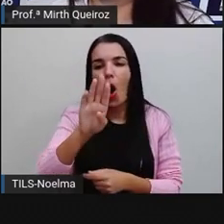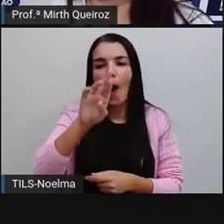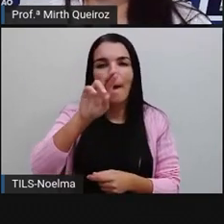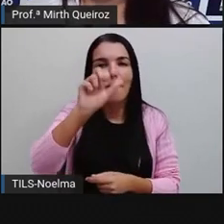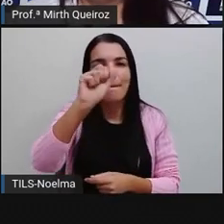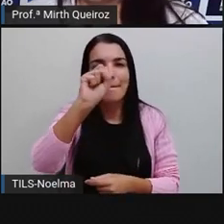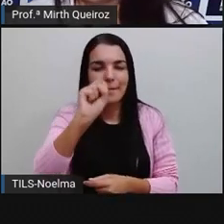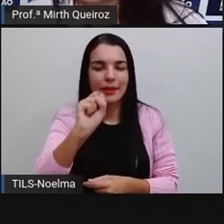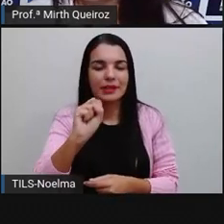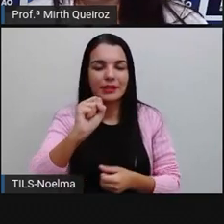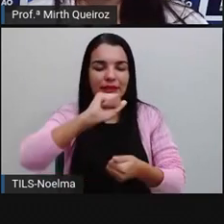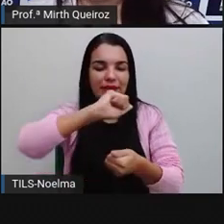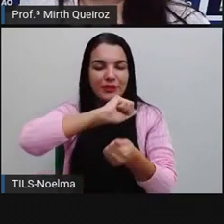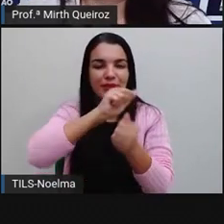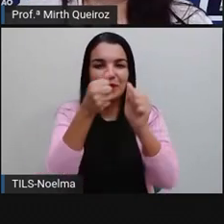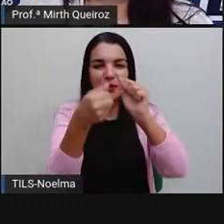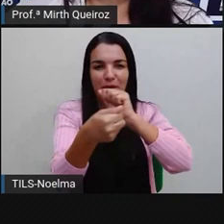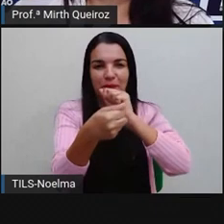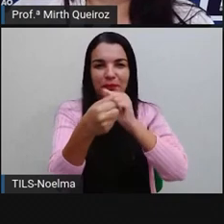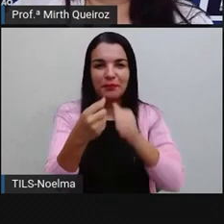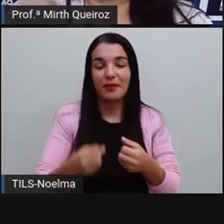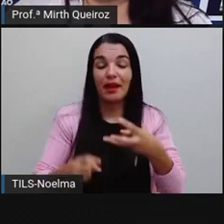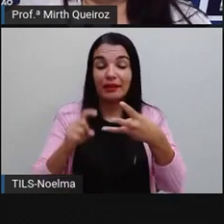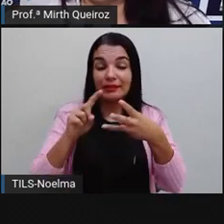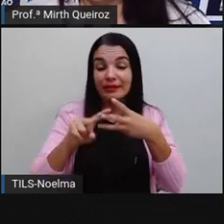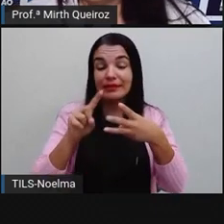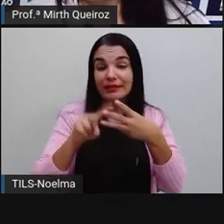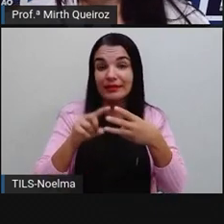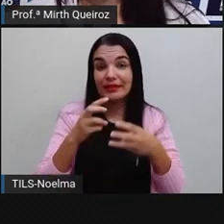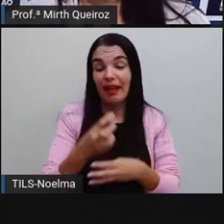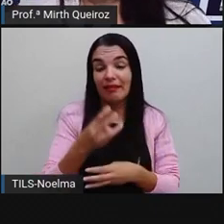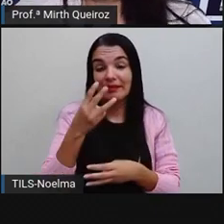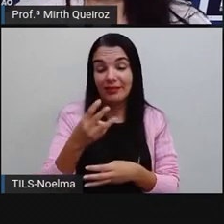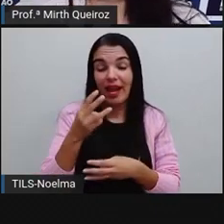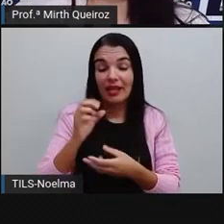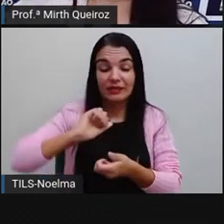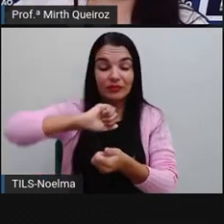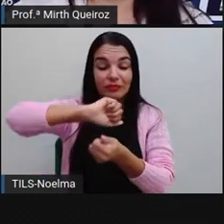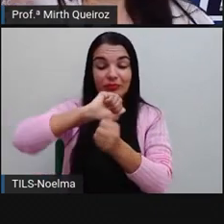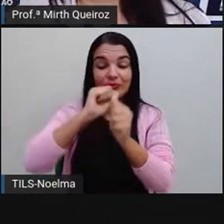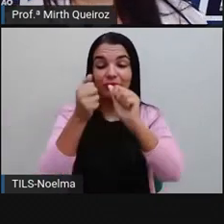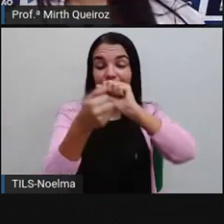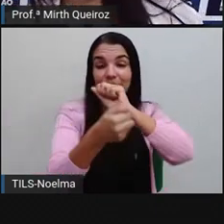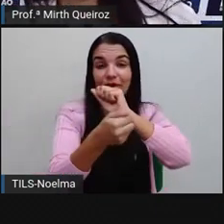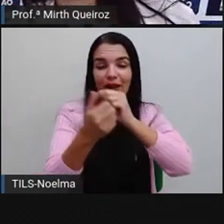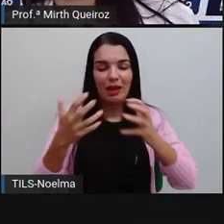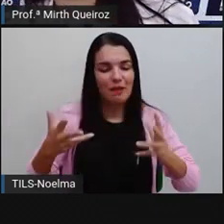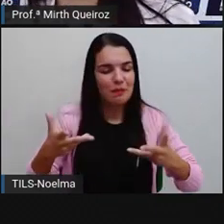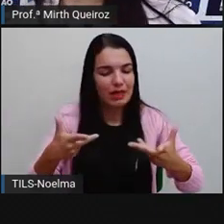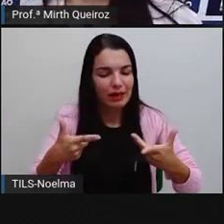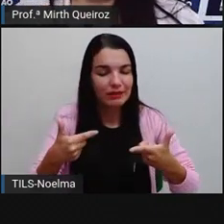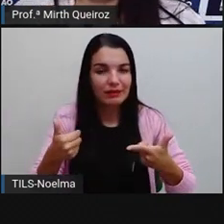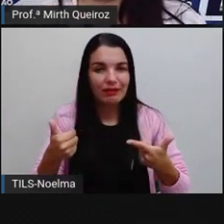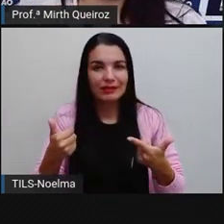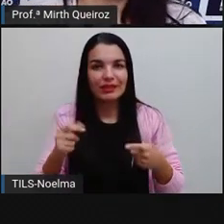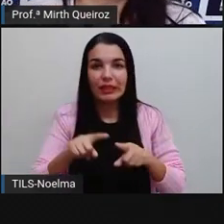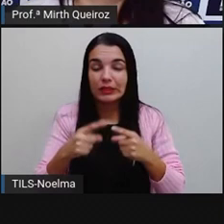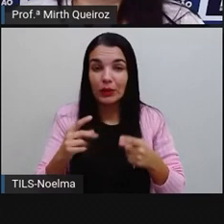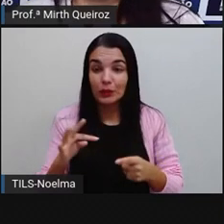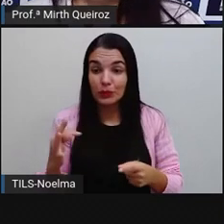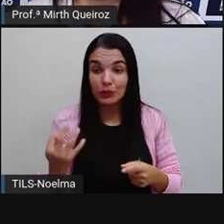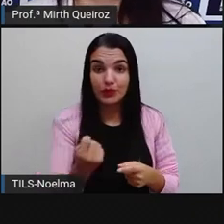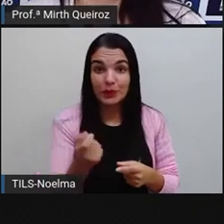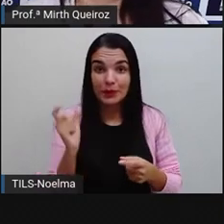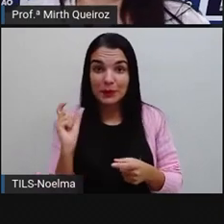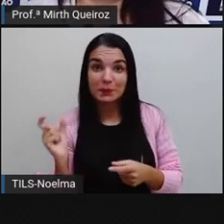Estas, Obras. Três, Obras. Obras, Maravilhosas. Todas essas